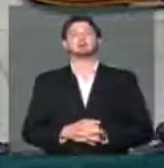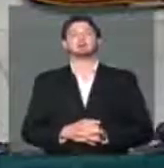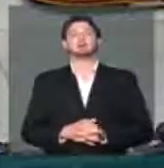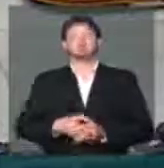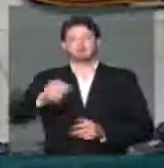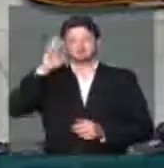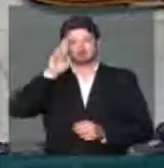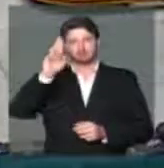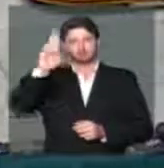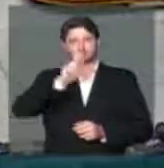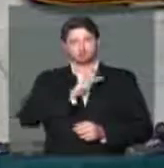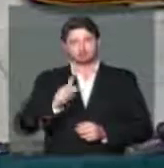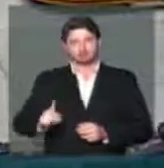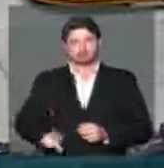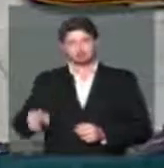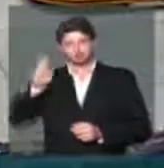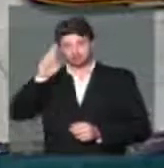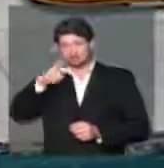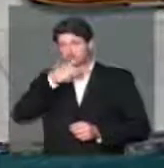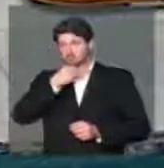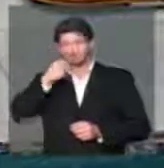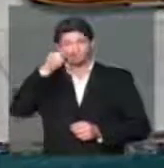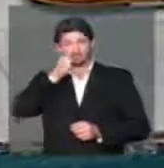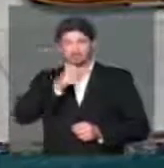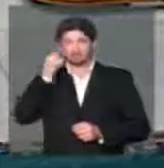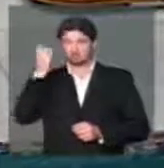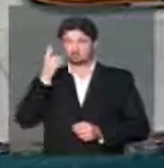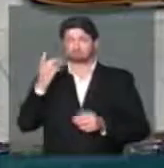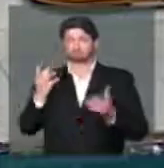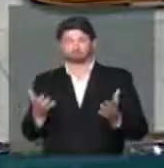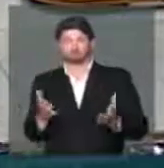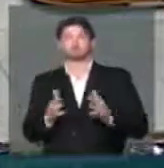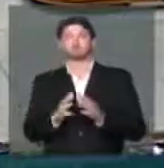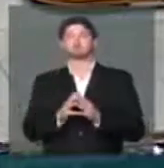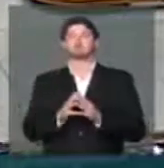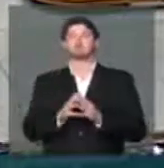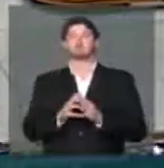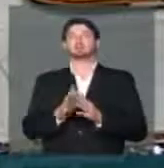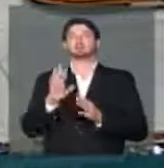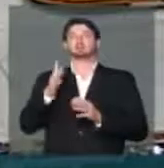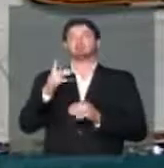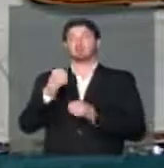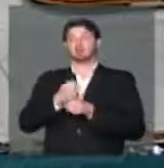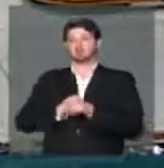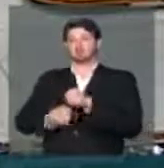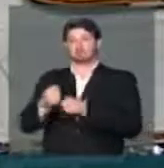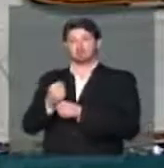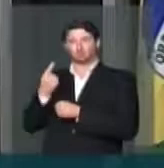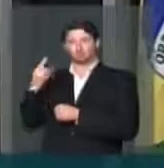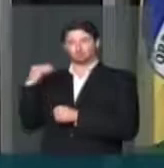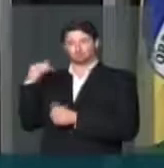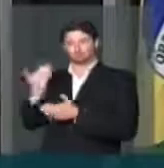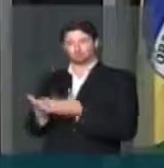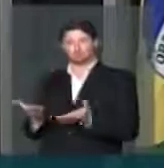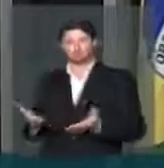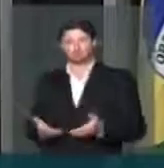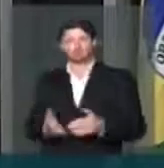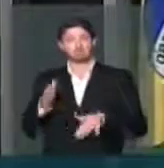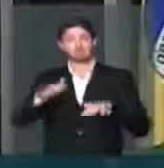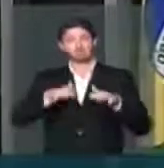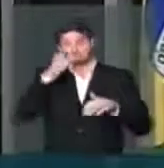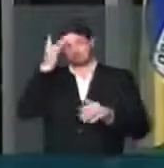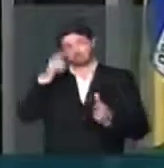Senhor presidente, senhores deputados, ao longo do último ano, em diversos momentos era